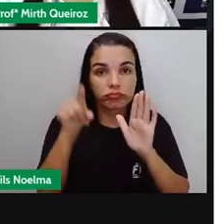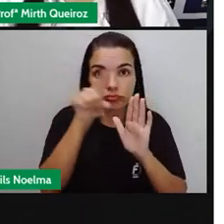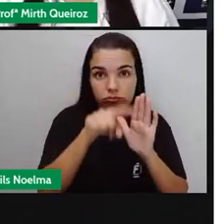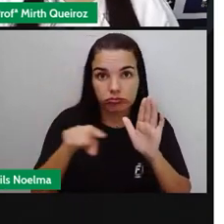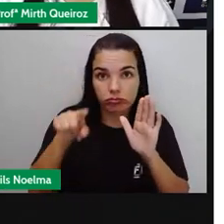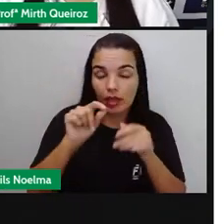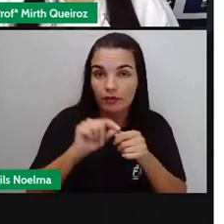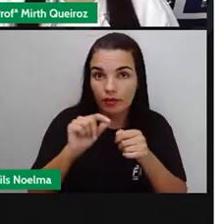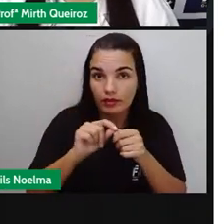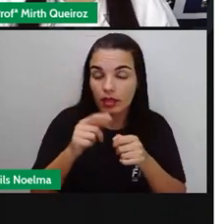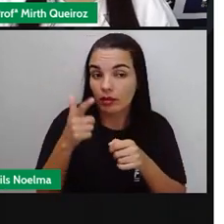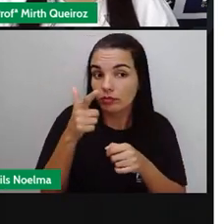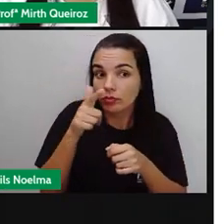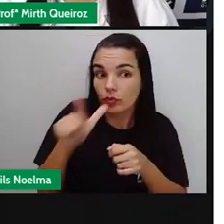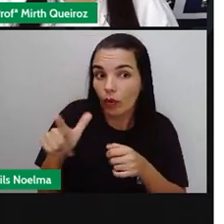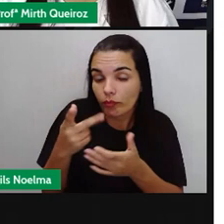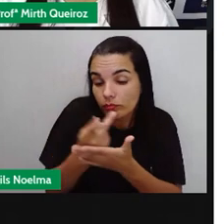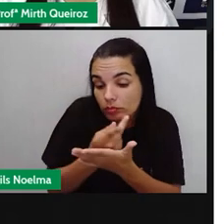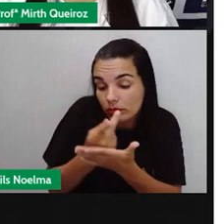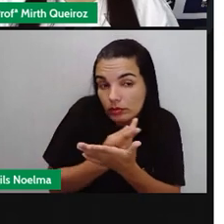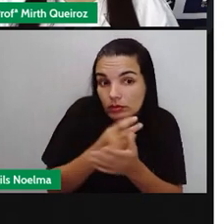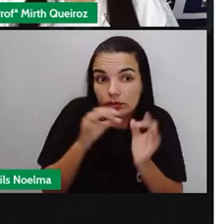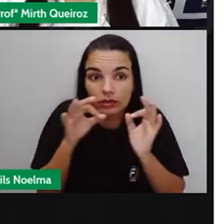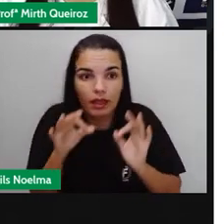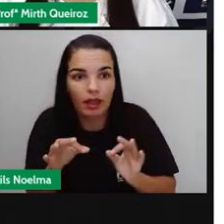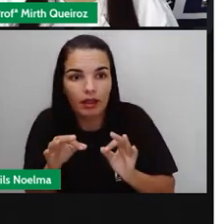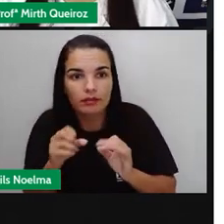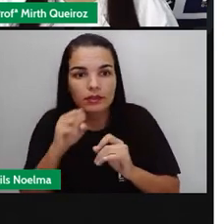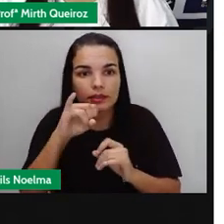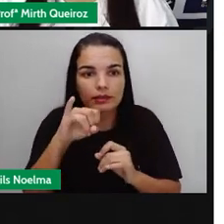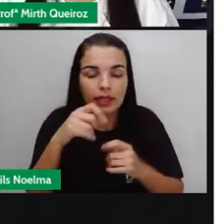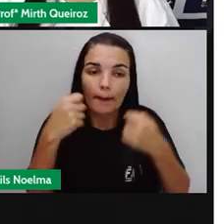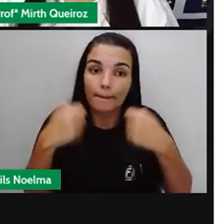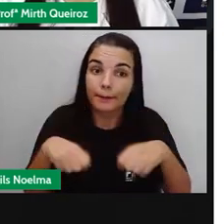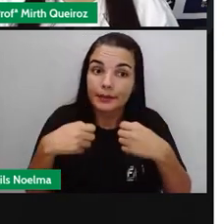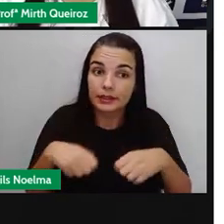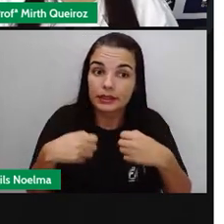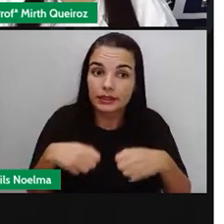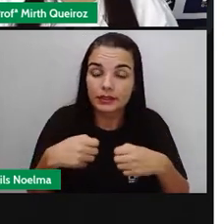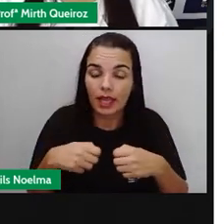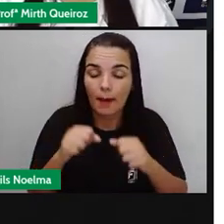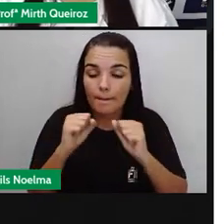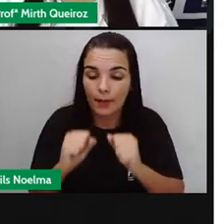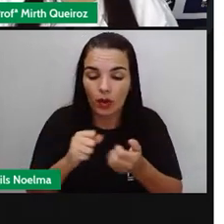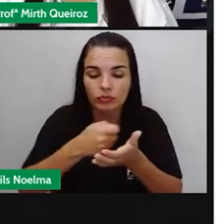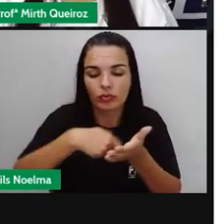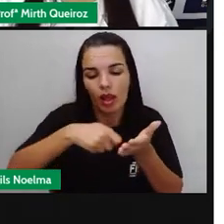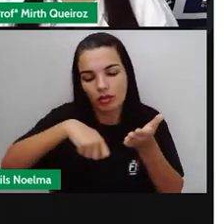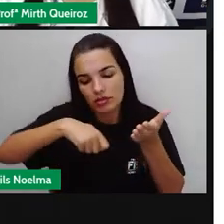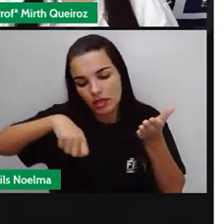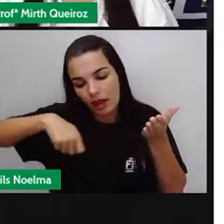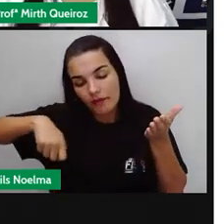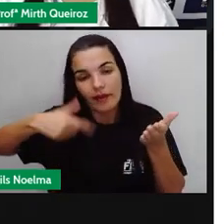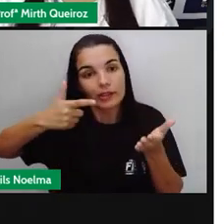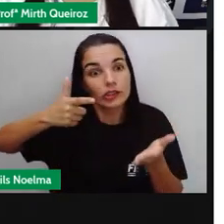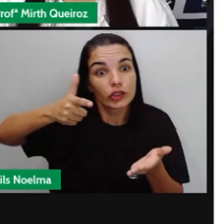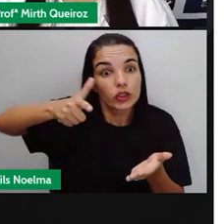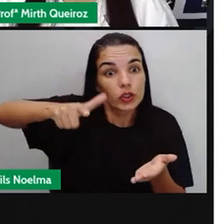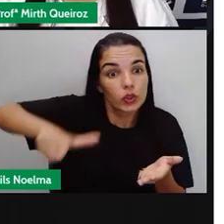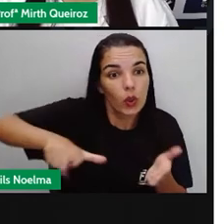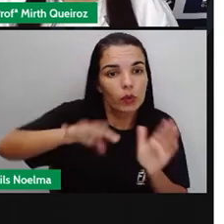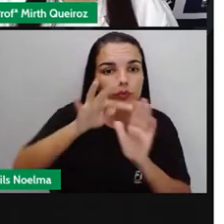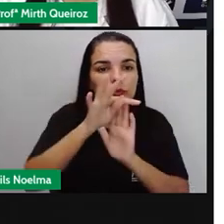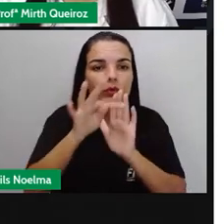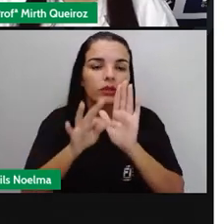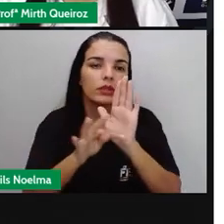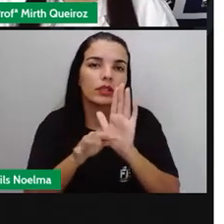esta correção, certo? E se for necessário, reescreva aí o texto de vocês. Fazendo todos os